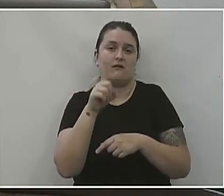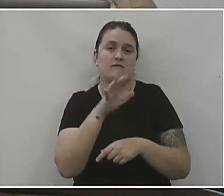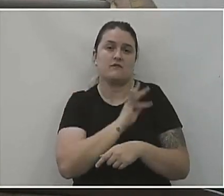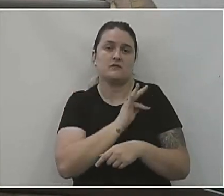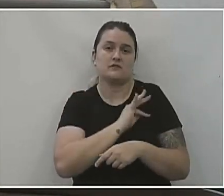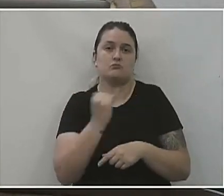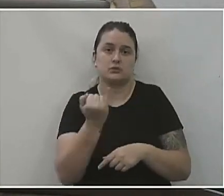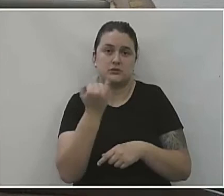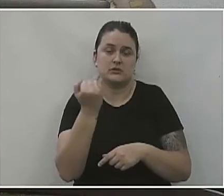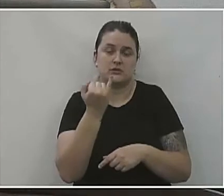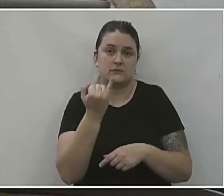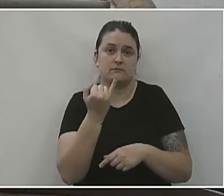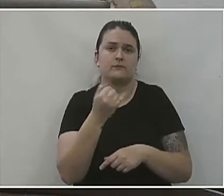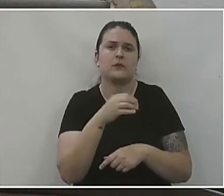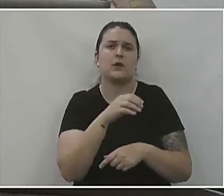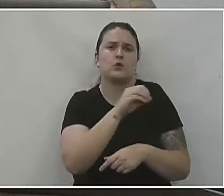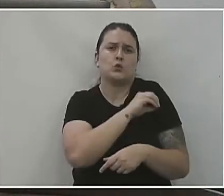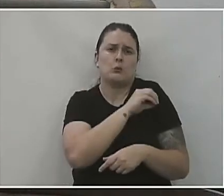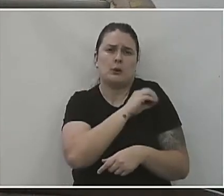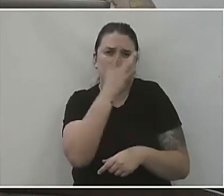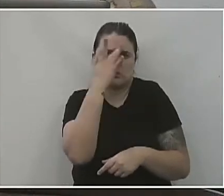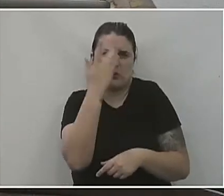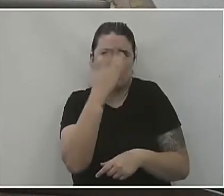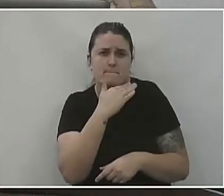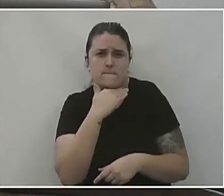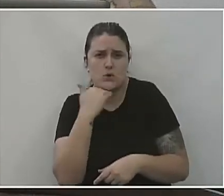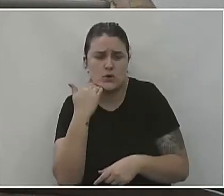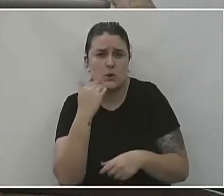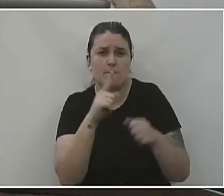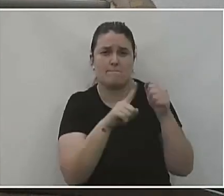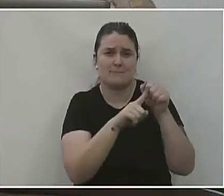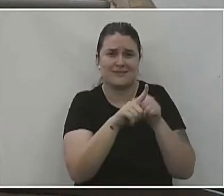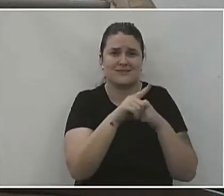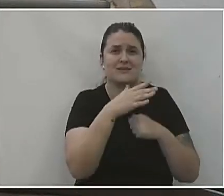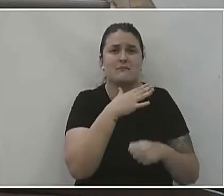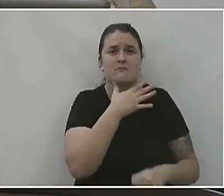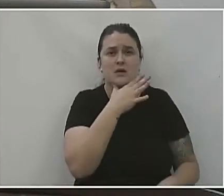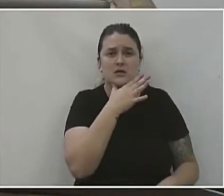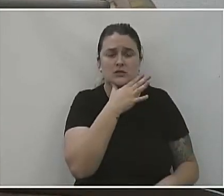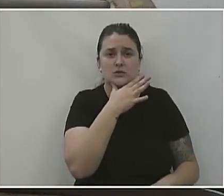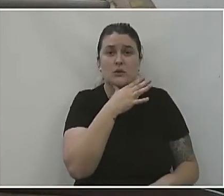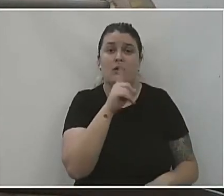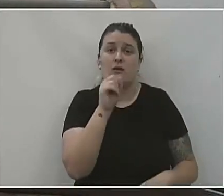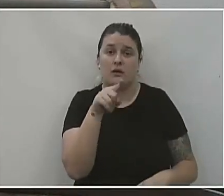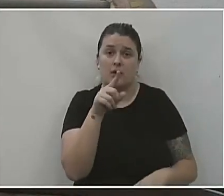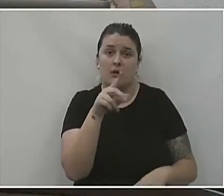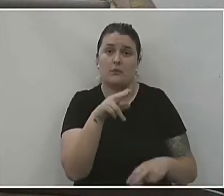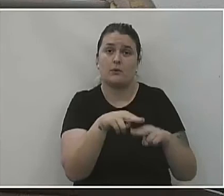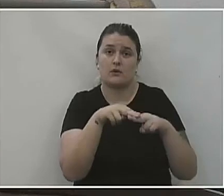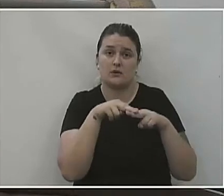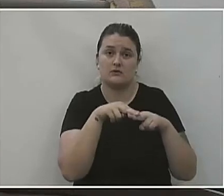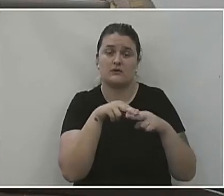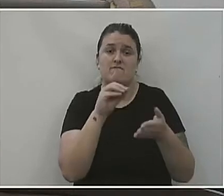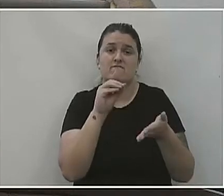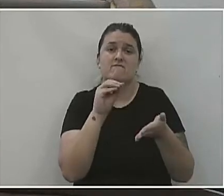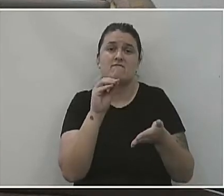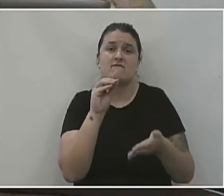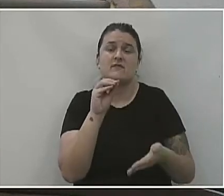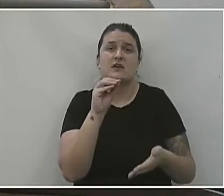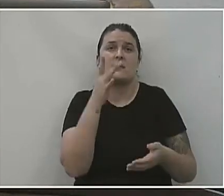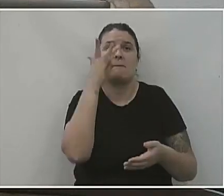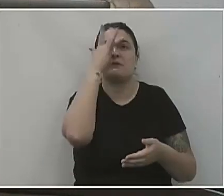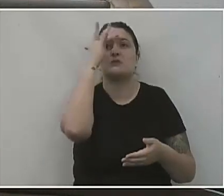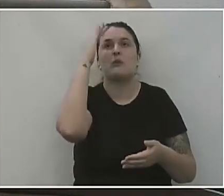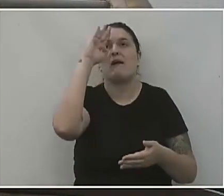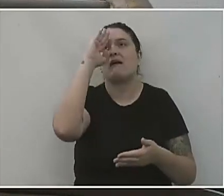que esse número de óbitos elevasse tanto em março lá para 22, foi a questão da falsa sensação de